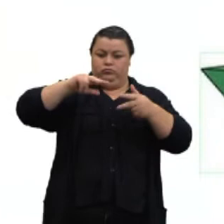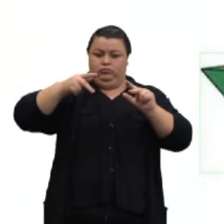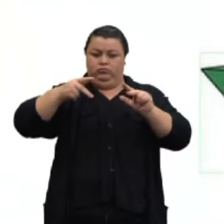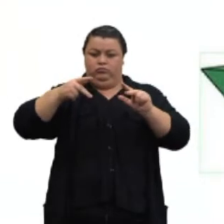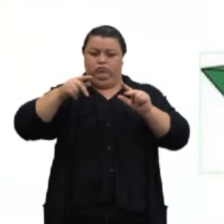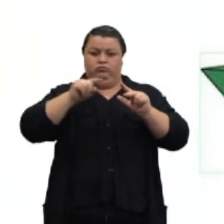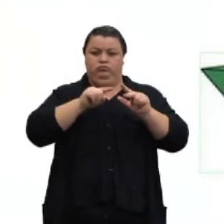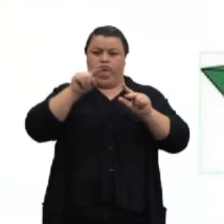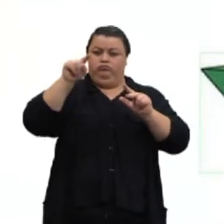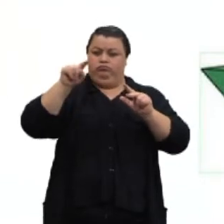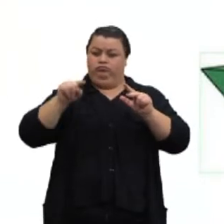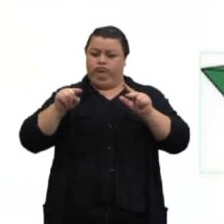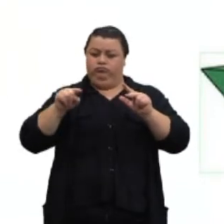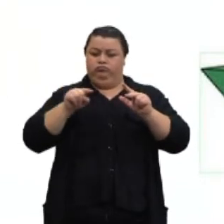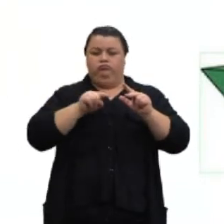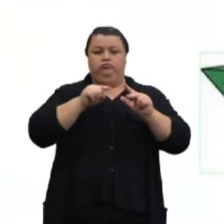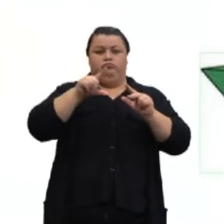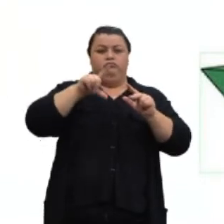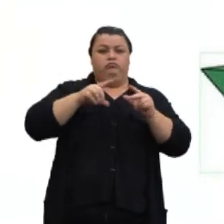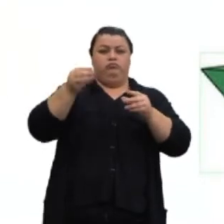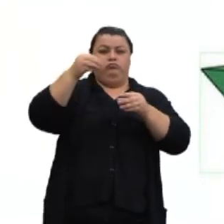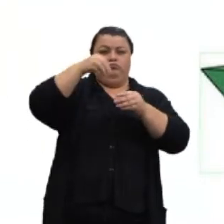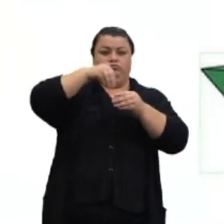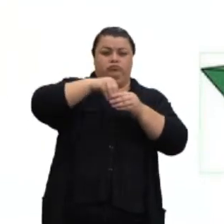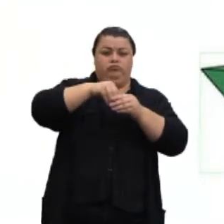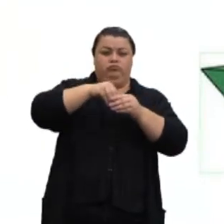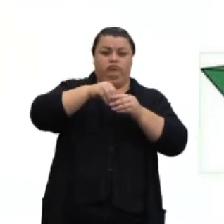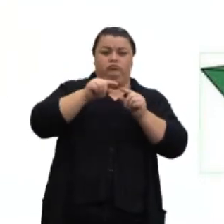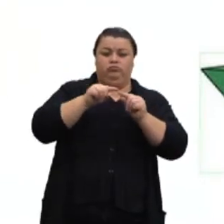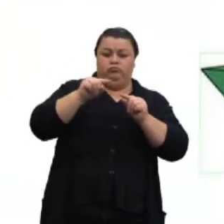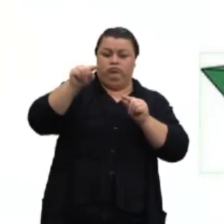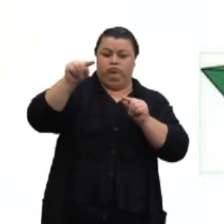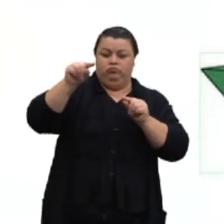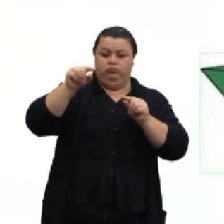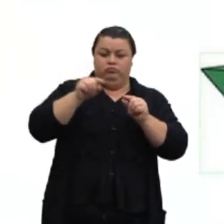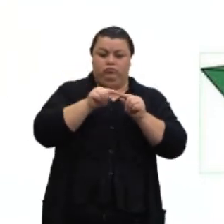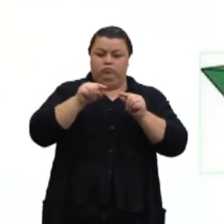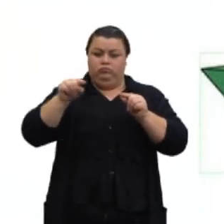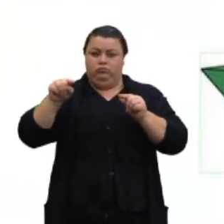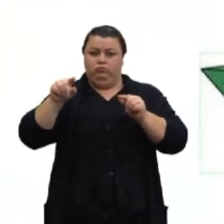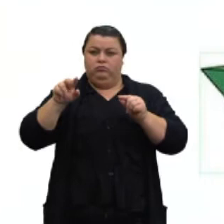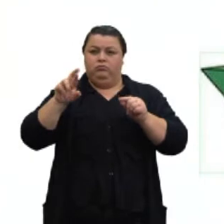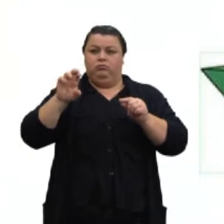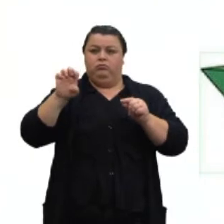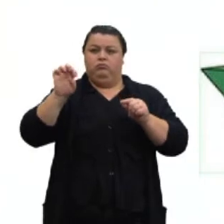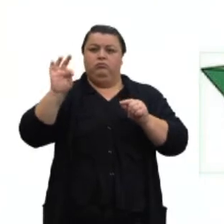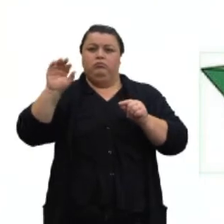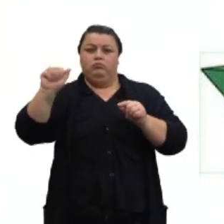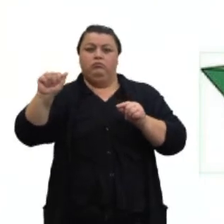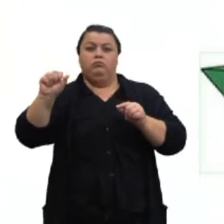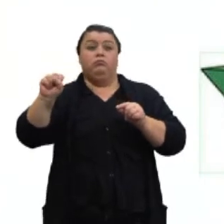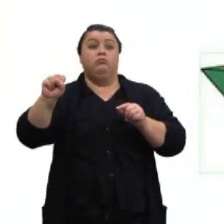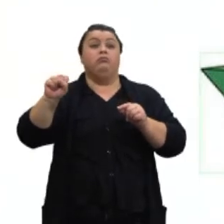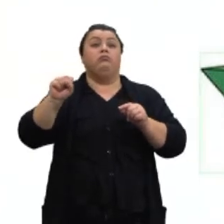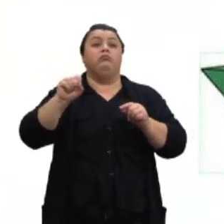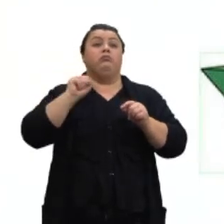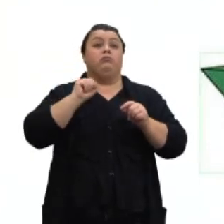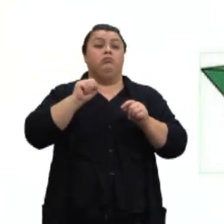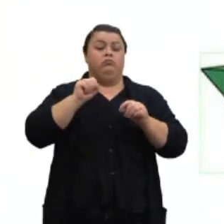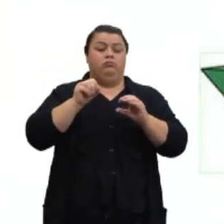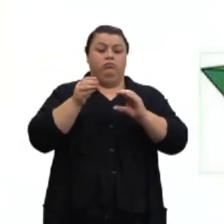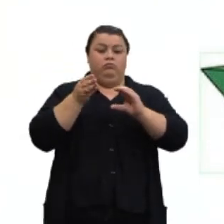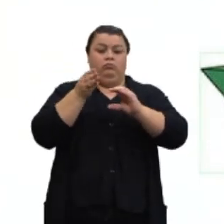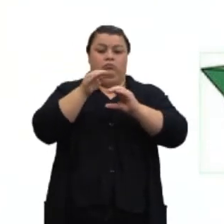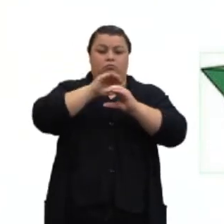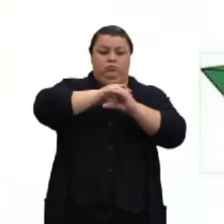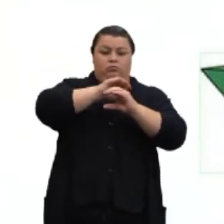regiões que estão ali delimitadas por linhas retas. Certo? Que podem ser côncavos e